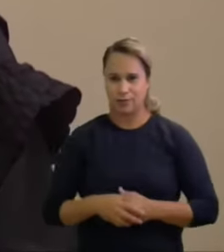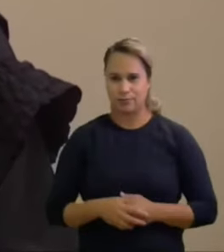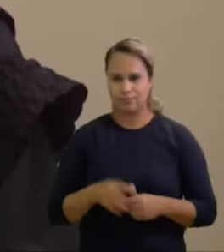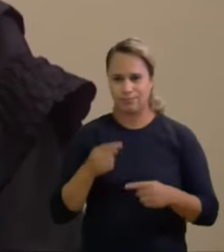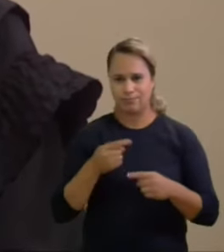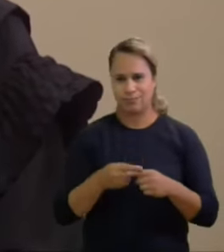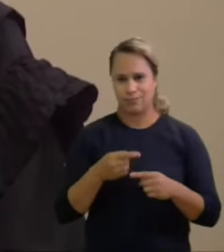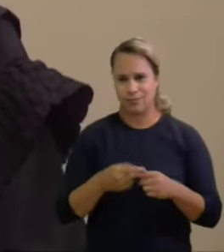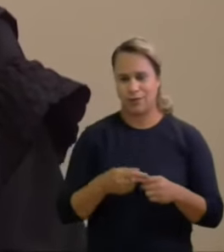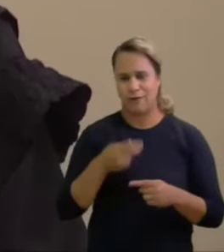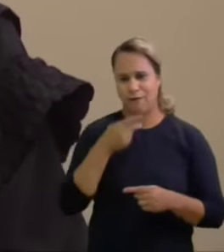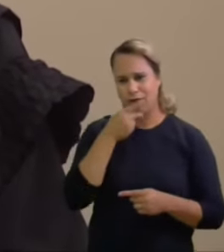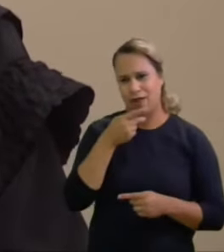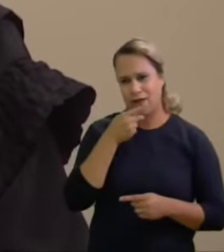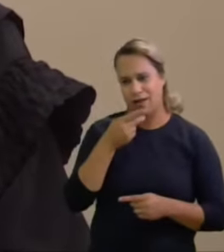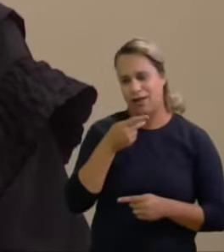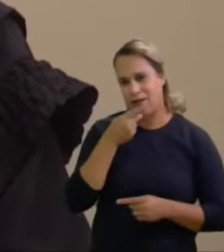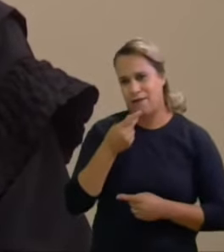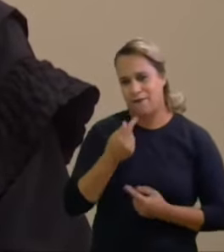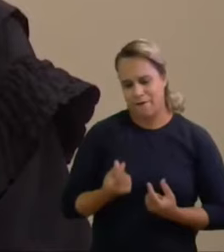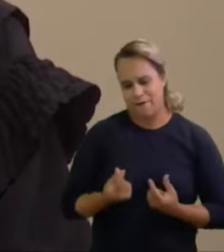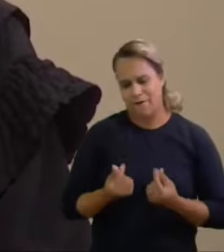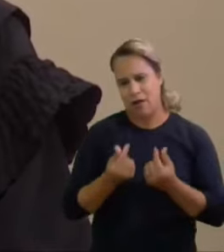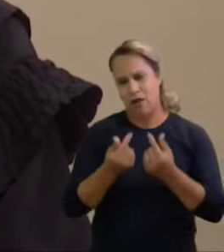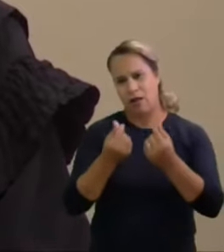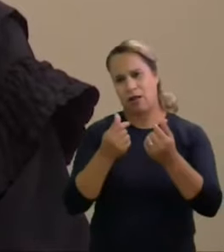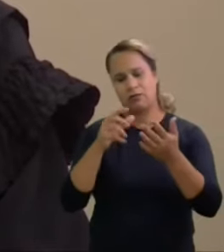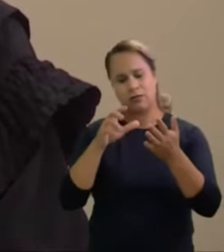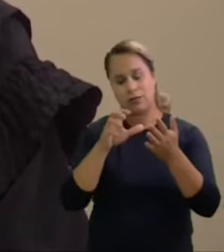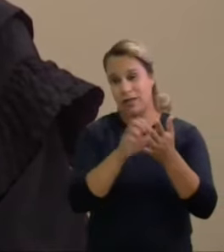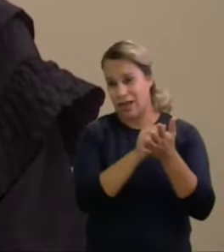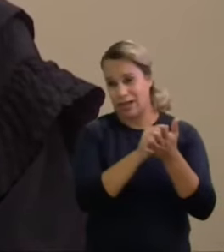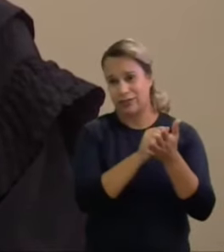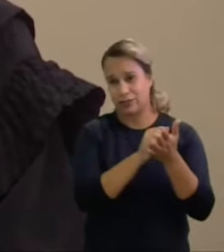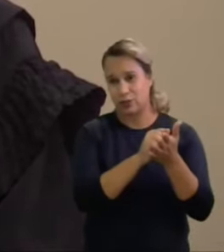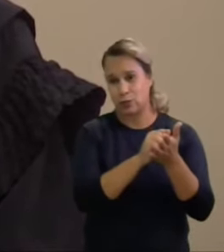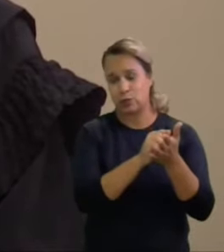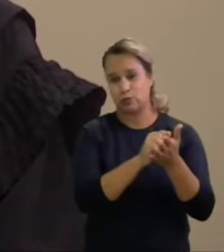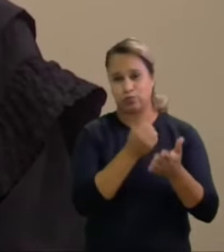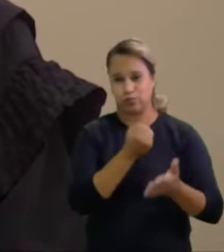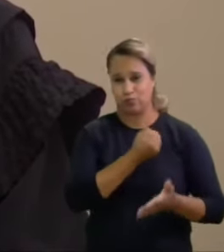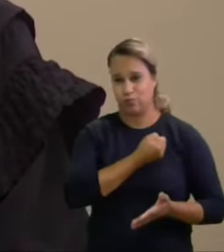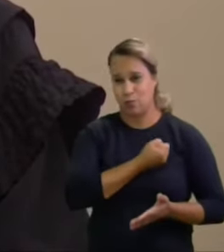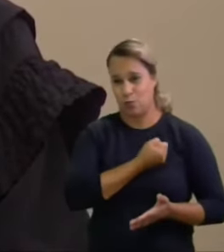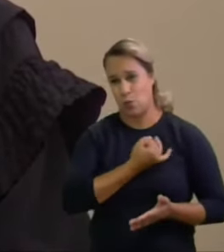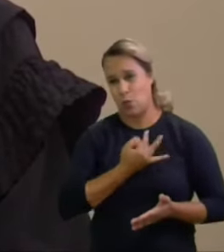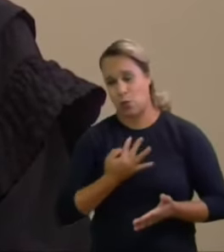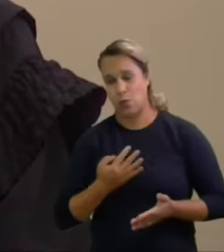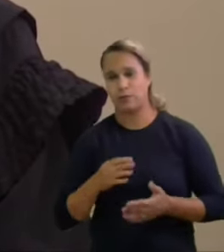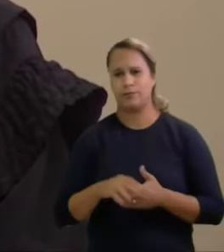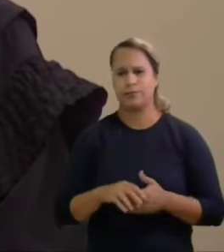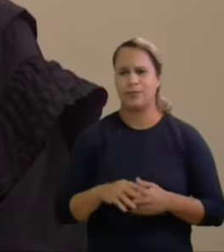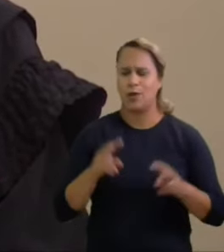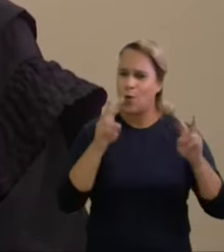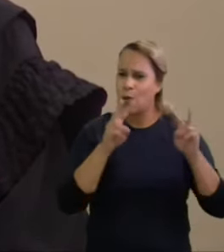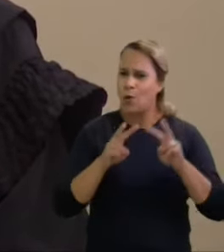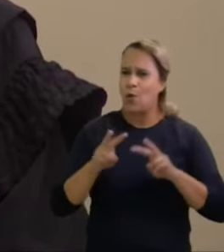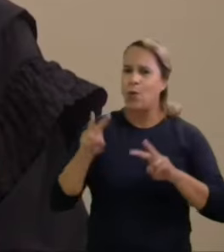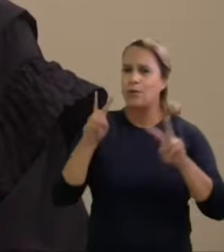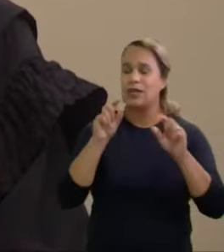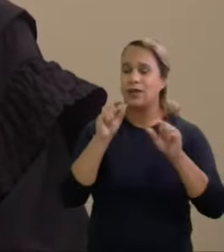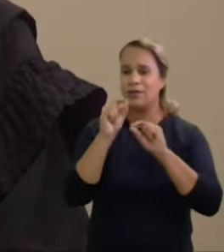ter registrado todos esses números do que se observa acima constata-se que os gastos em pré-campanha do